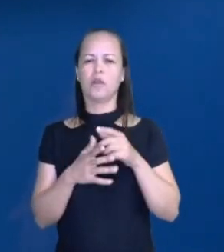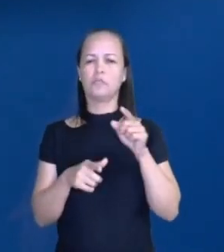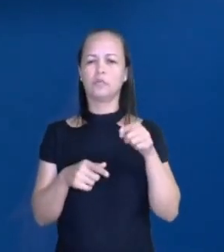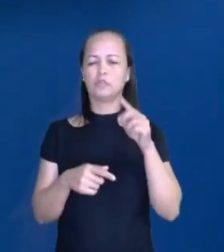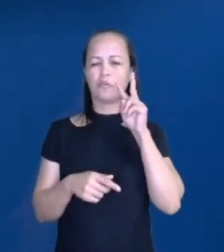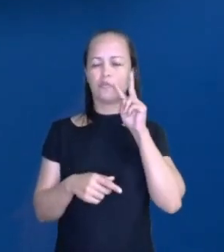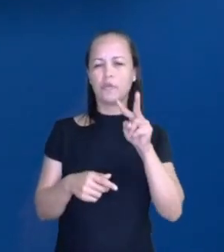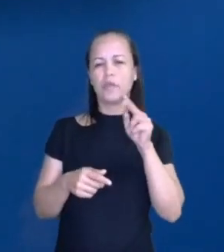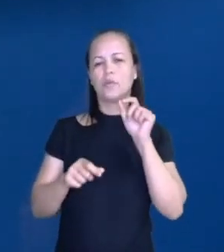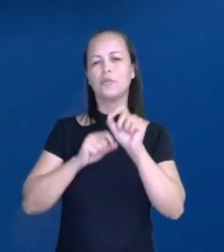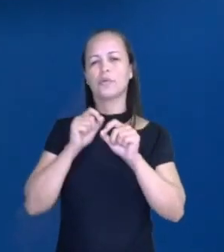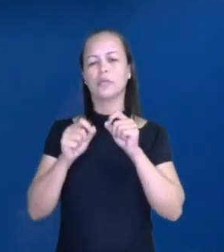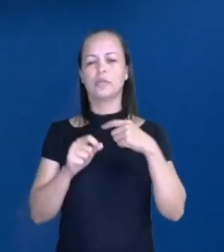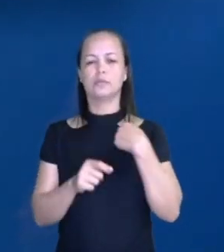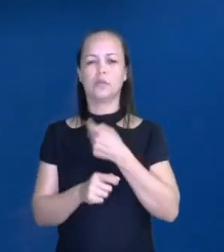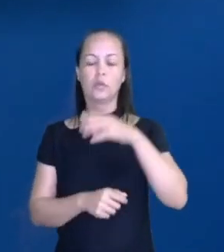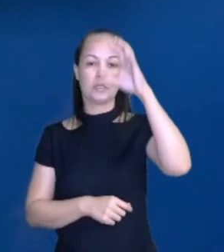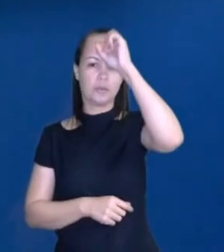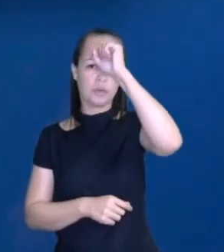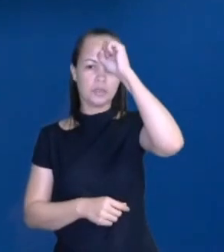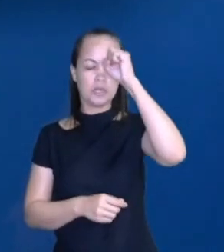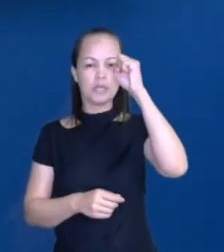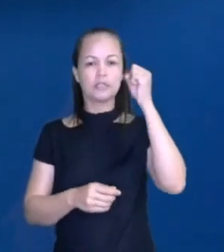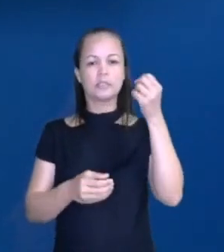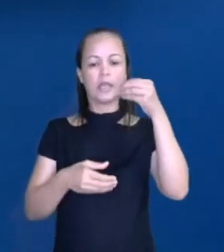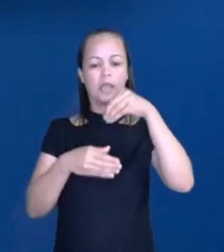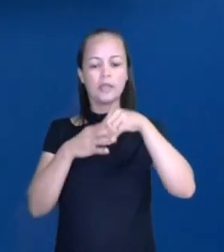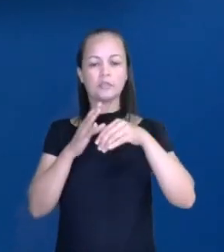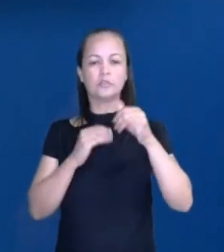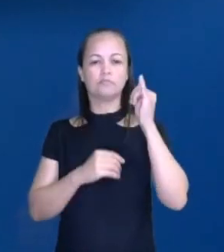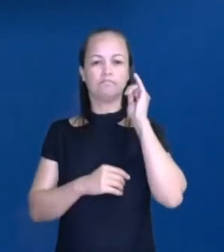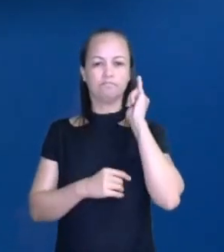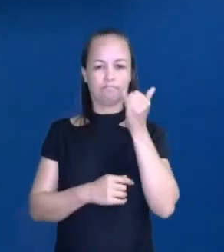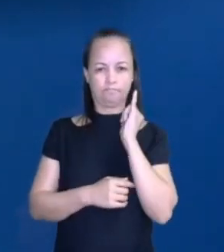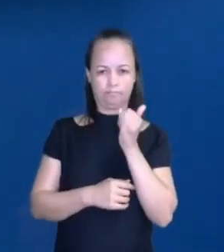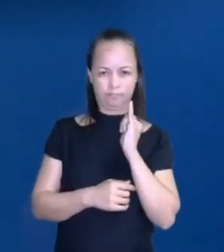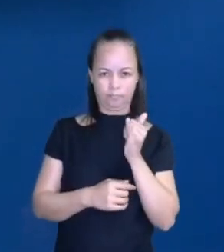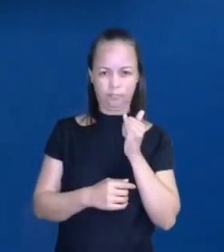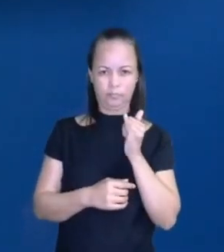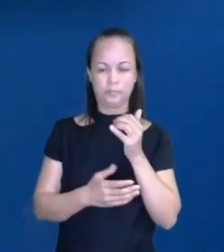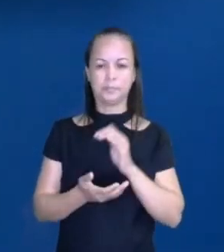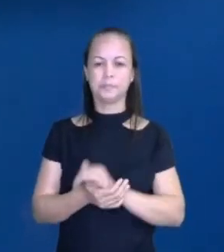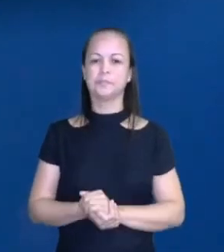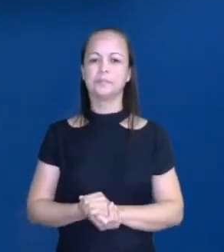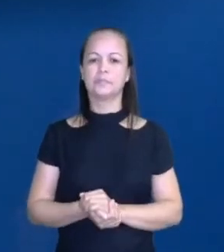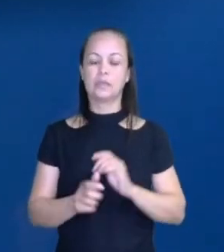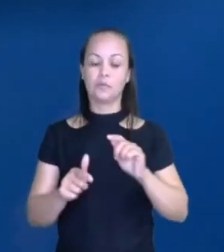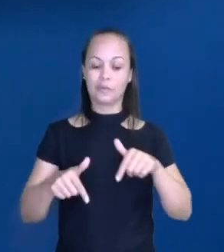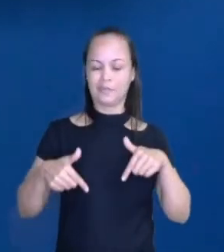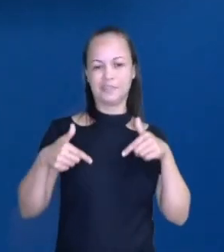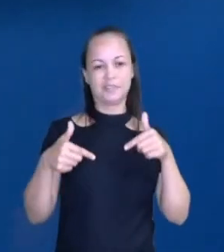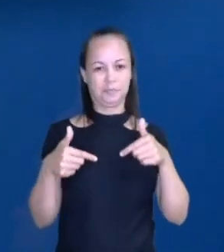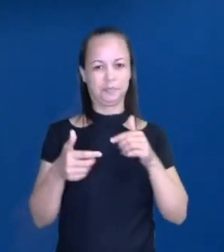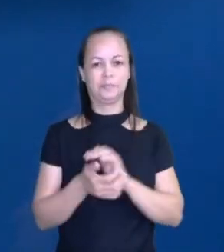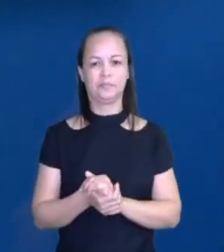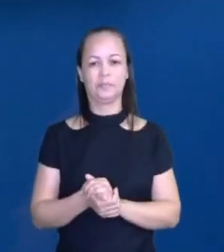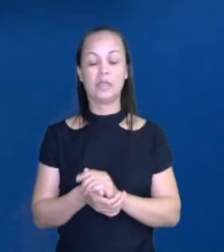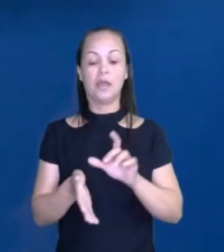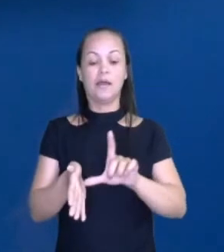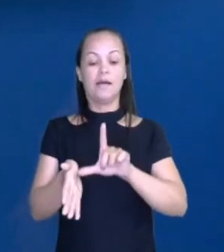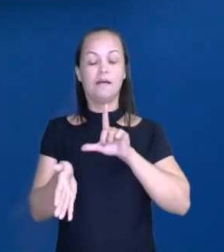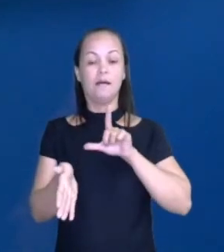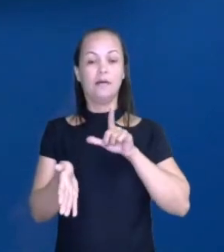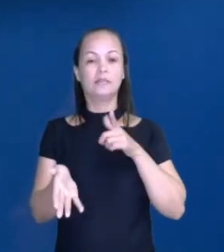aprendeu dentro da narrativa, agora em ação. antes, a gente tem que lembrar